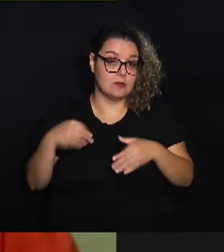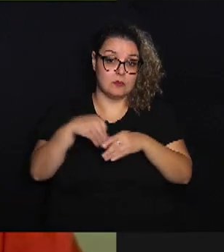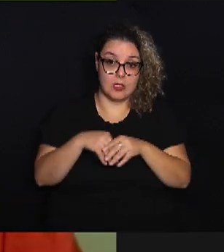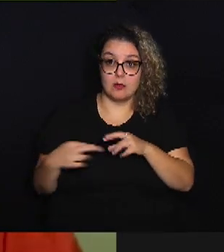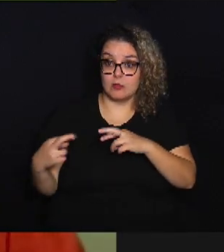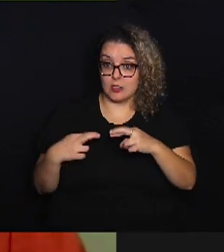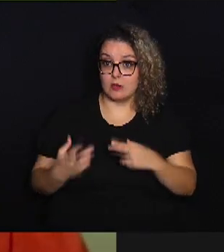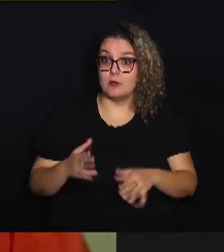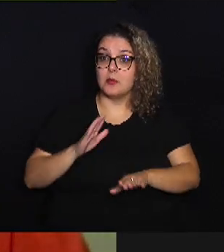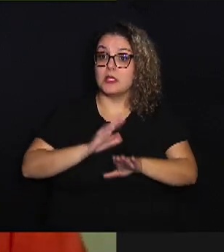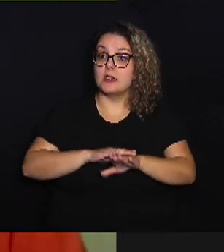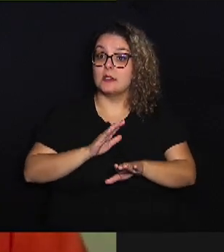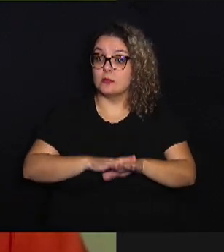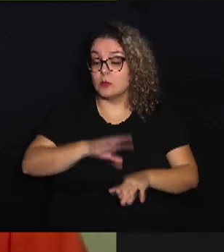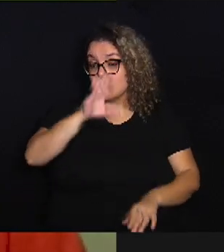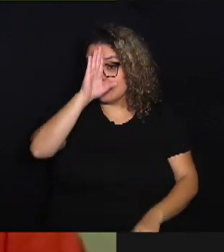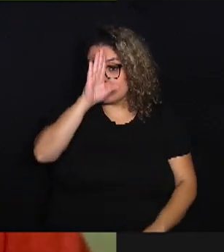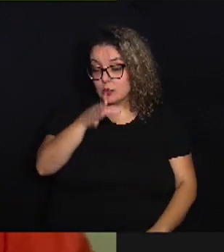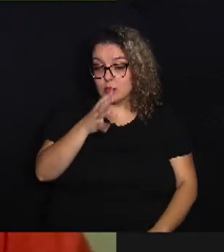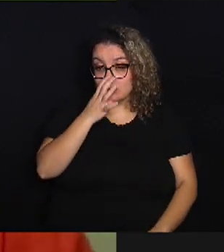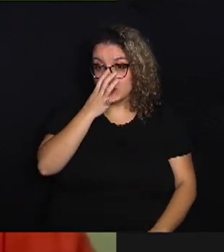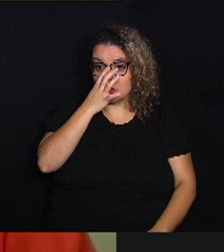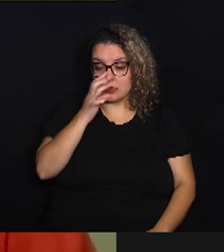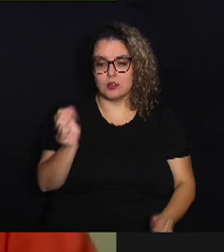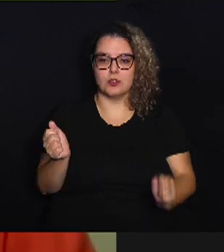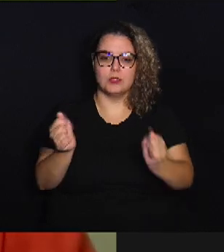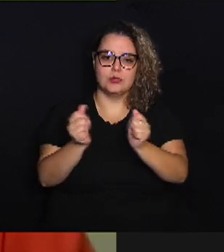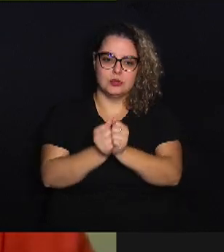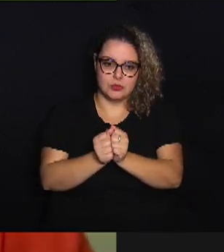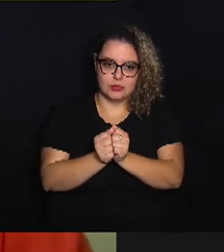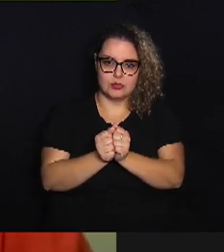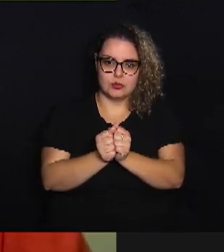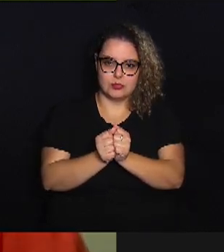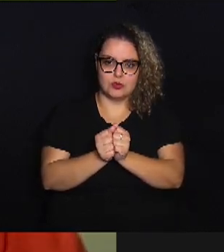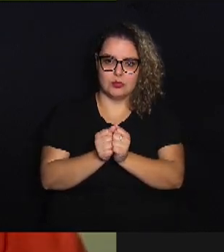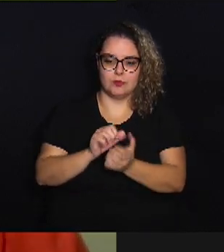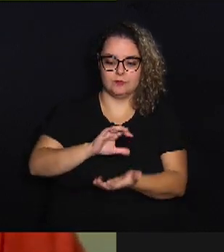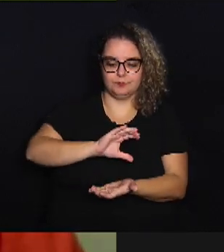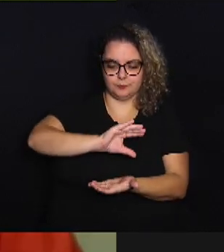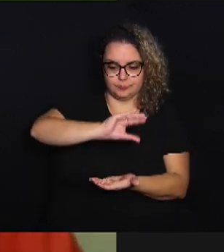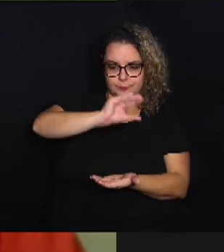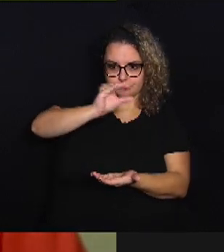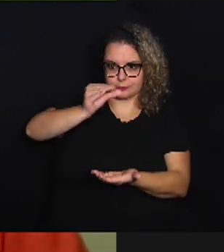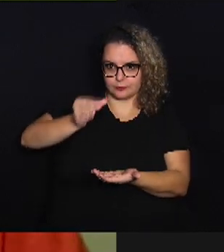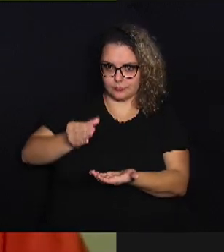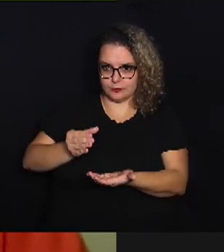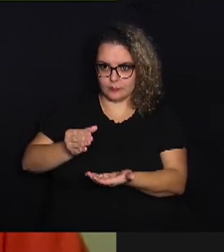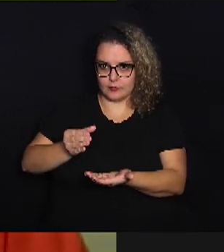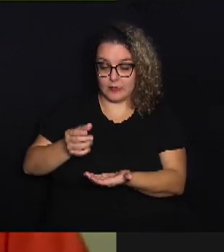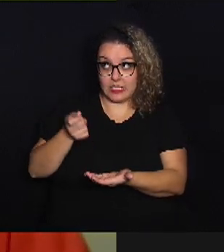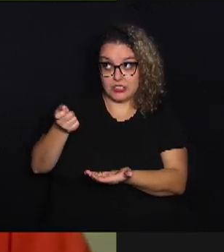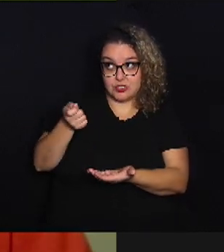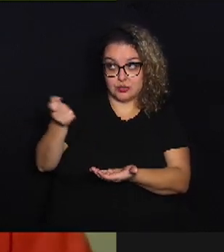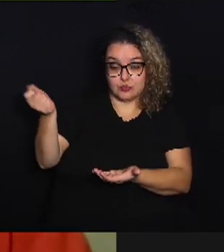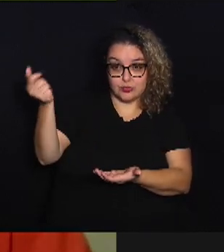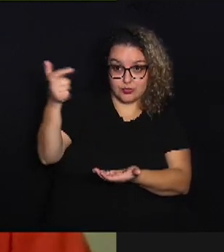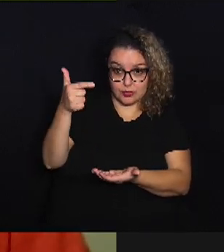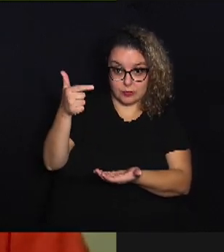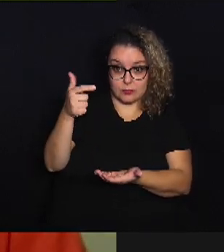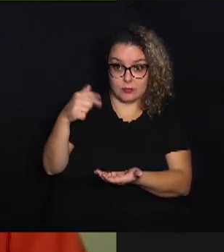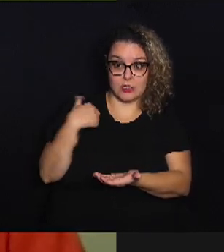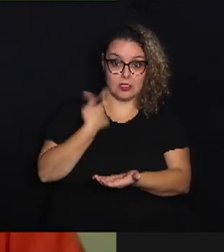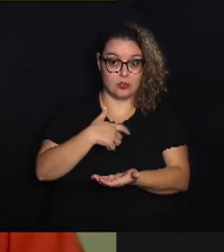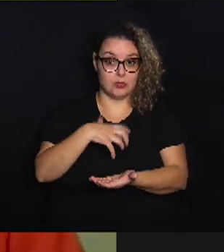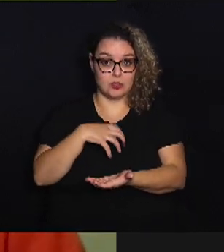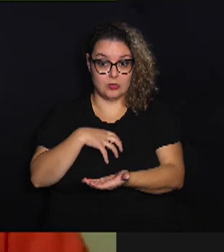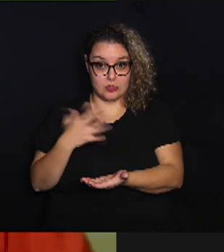tem uma função primordial, juntamente com a camada de ozônio que a gente falou, de filtrar aos raios solares, para nós não sentirmos